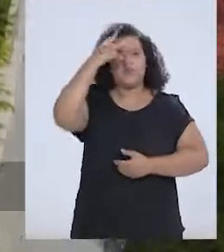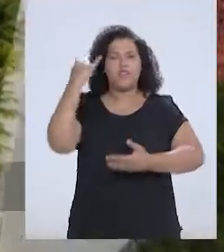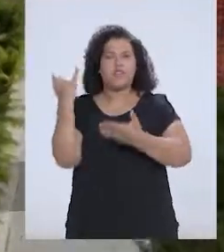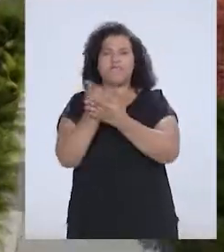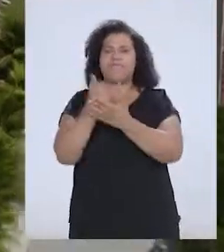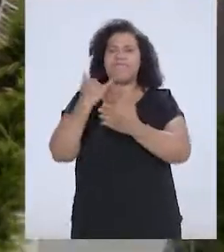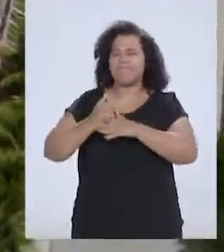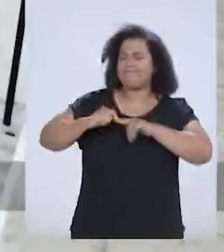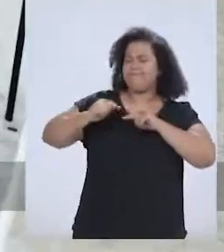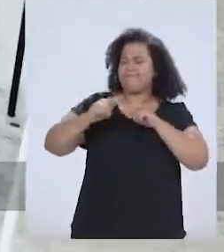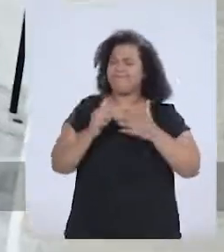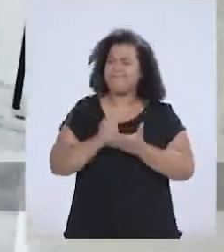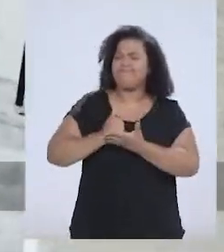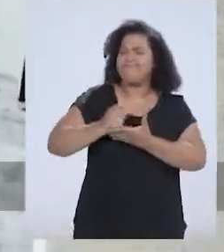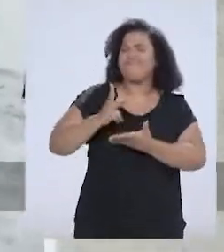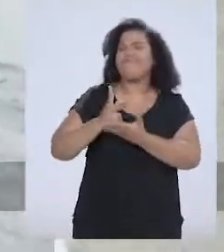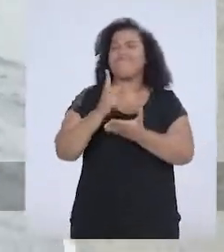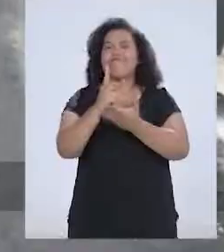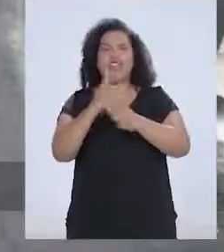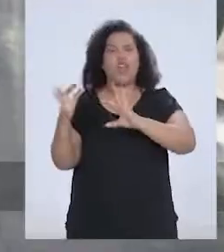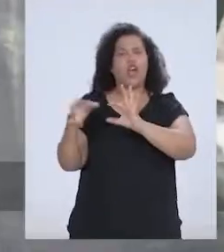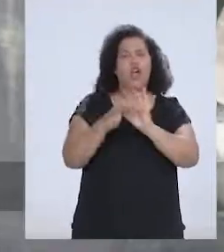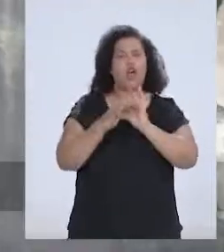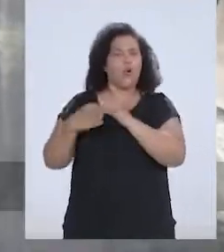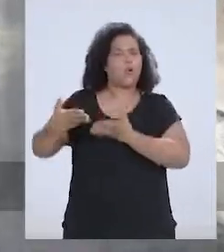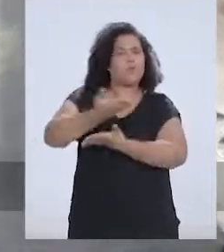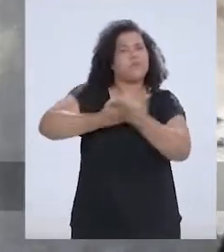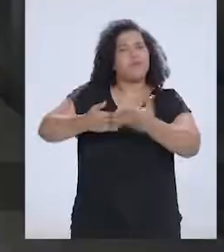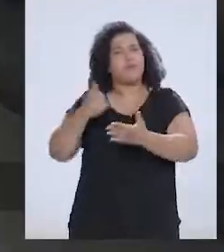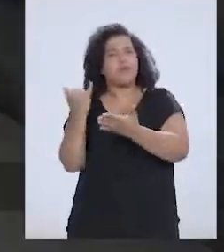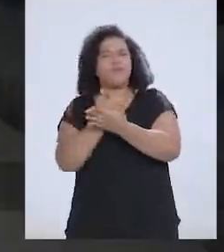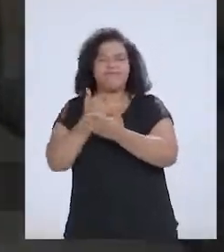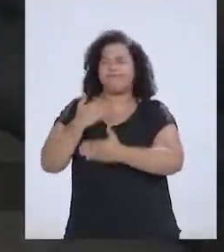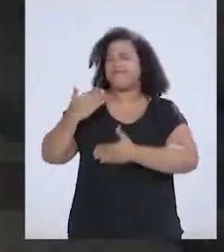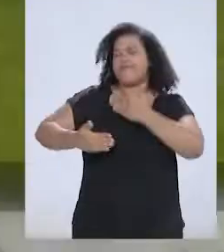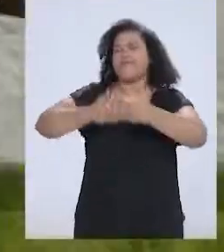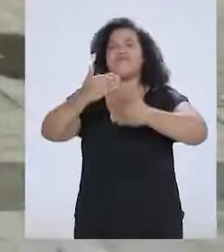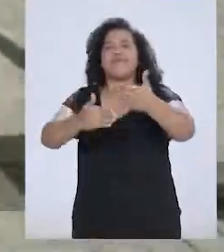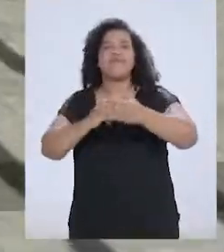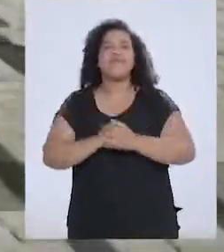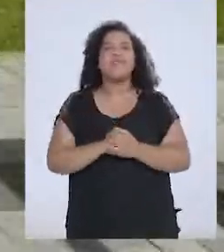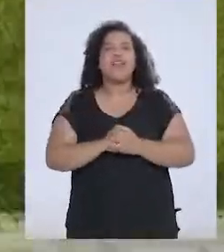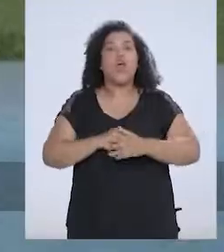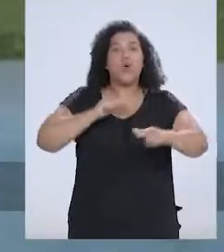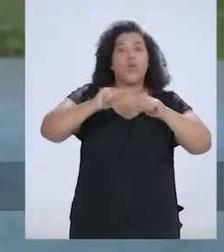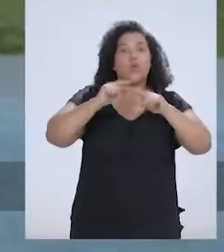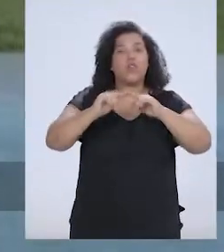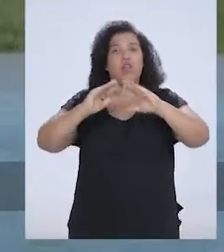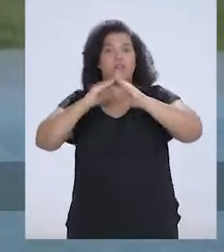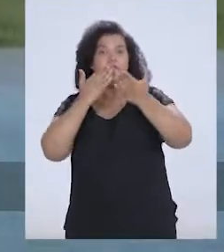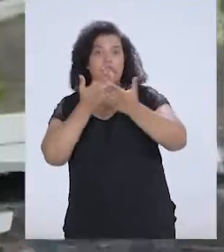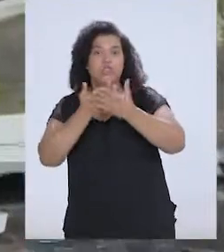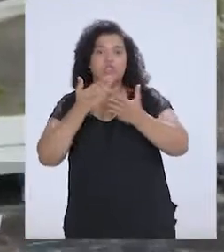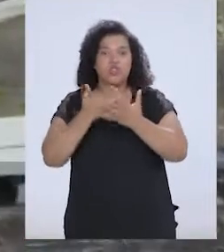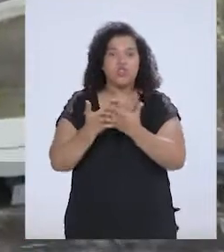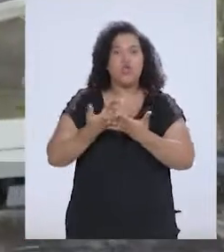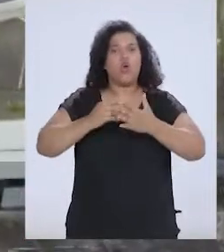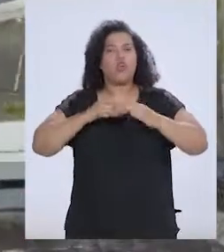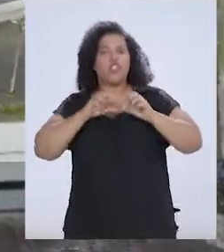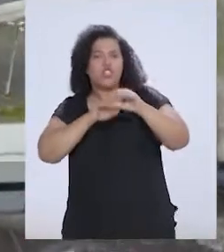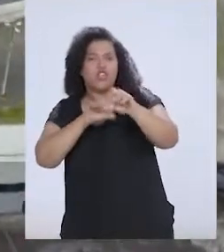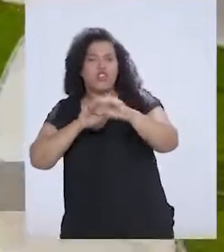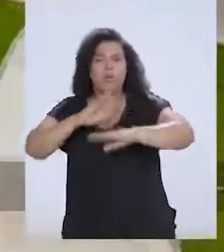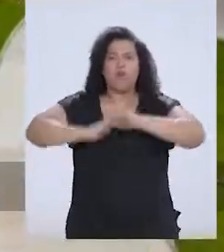A Prefeitura de Itabuna não para de trabalhar. Através de parcerias para Itabuna continuar avançando. As obras de construção do Campus